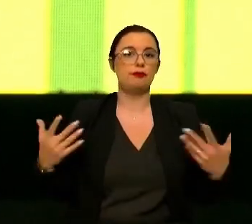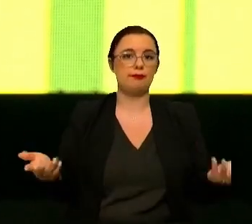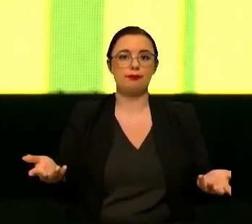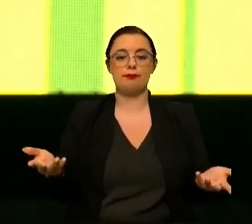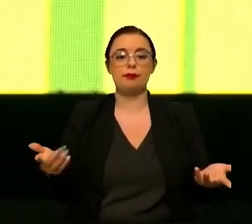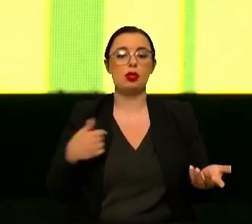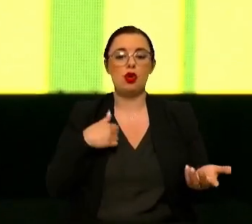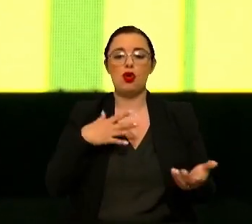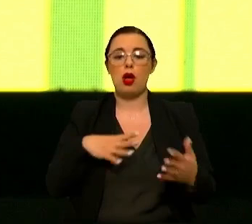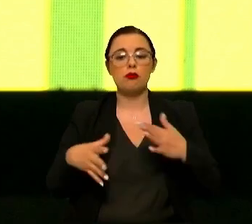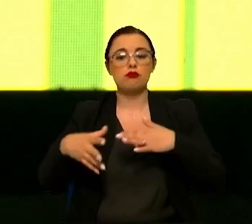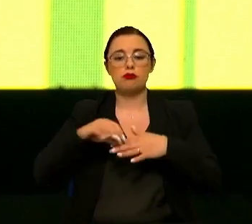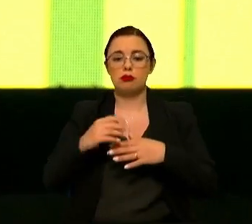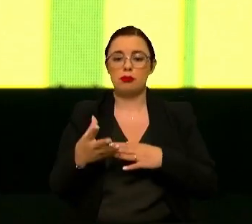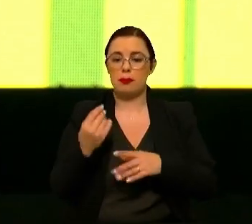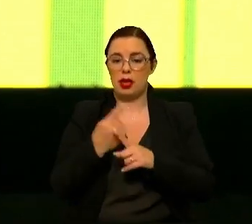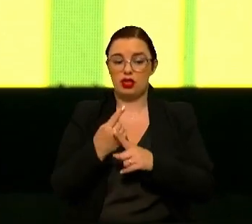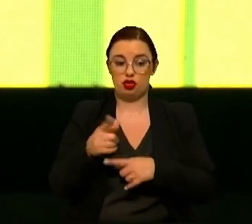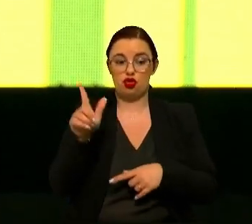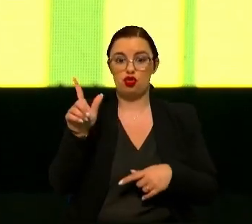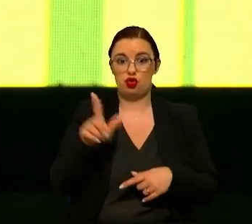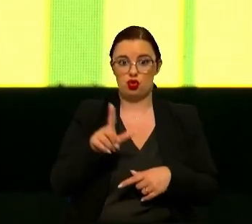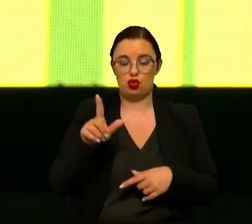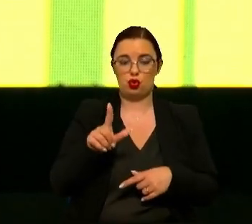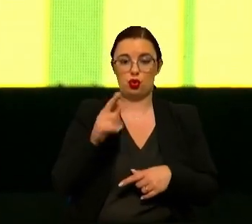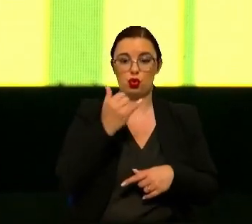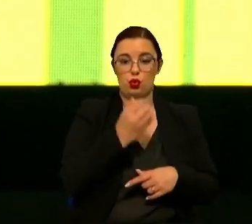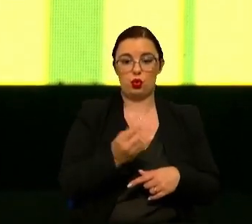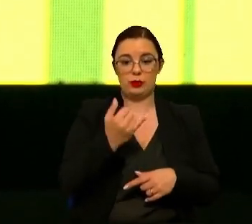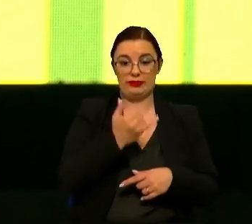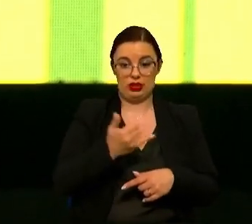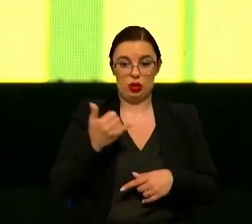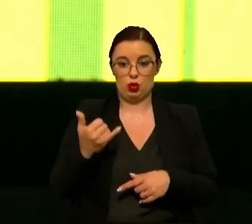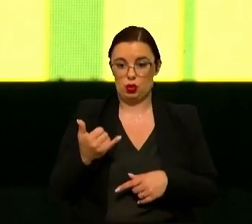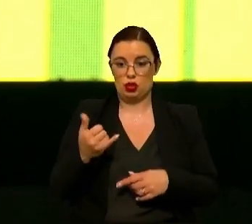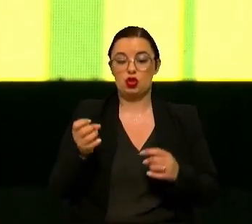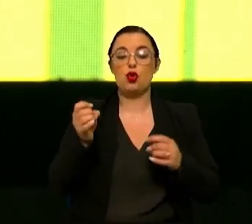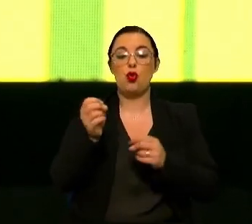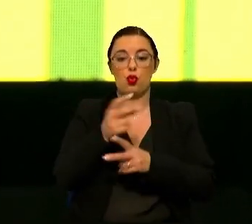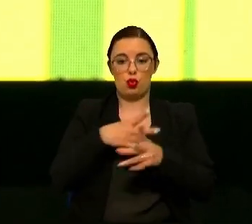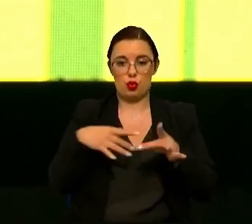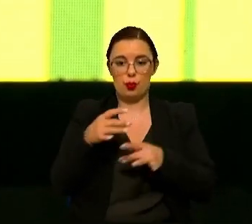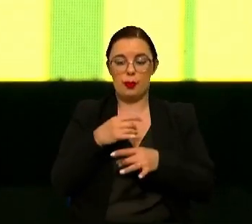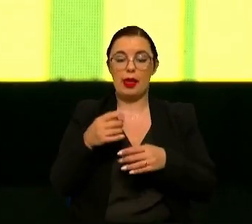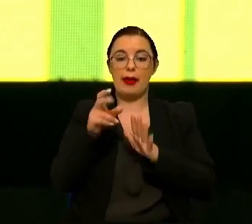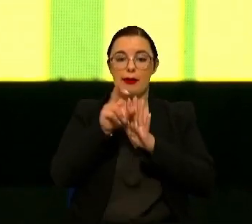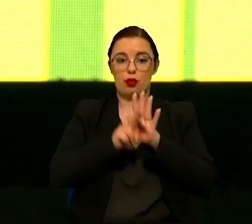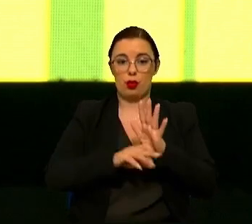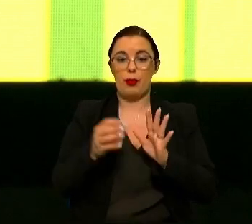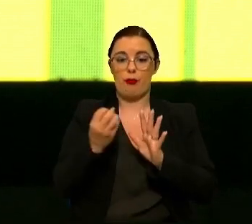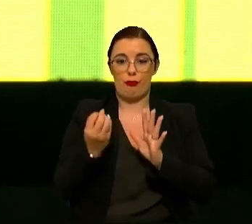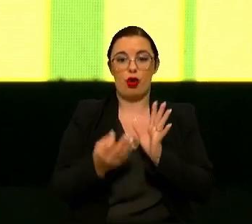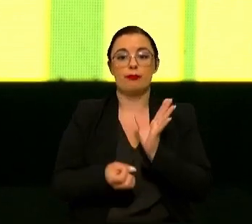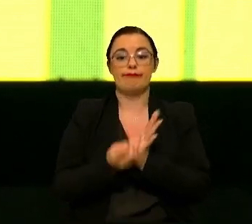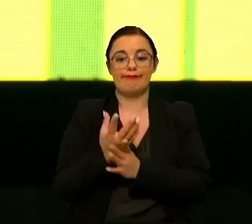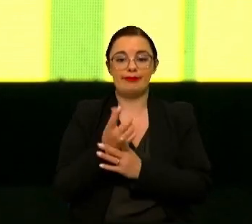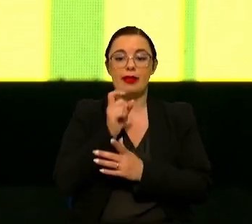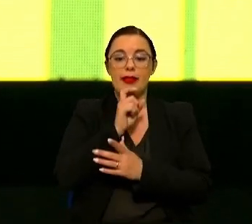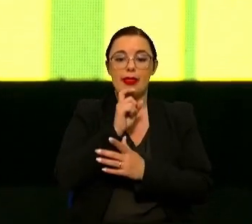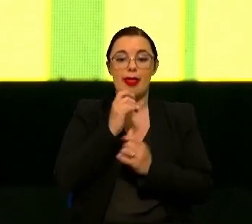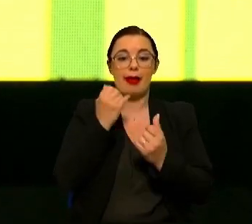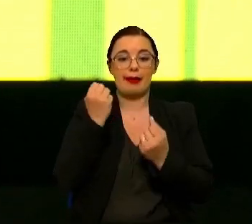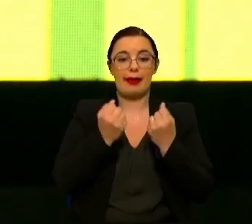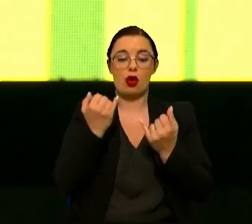E quero adicionar mais uma coisa. em julho de 2022, a União Europeia publicou um regulamento que permite os carros